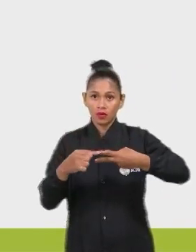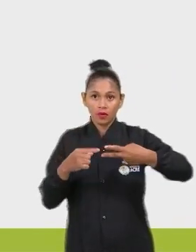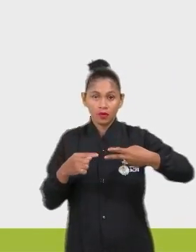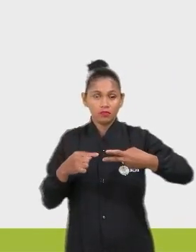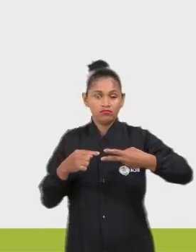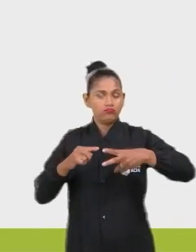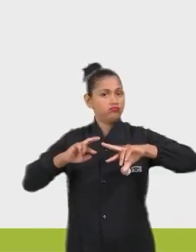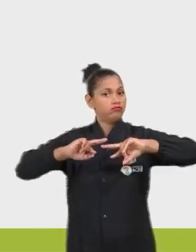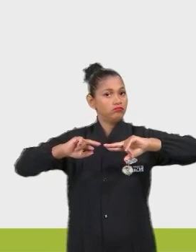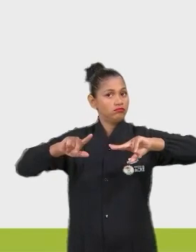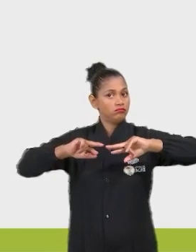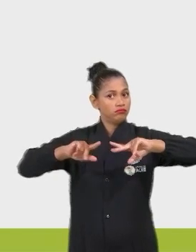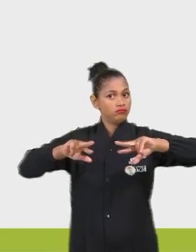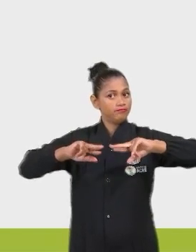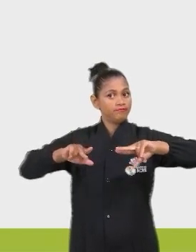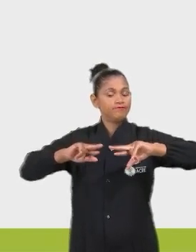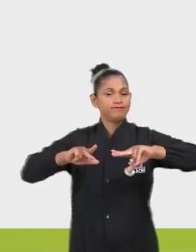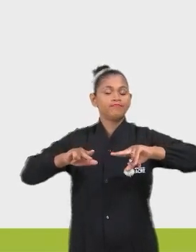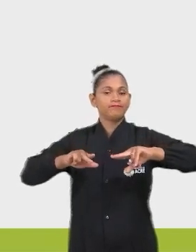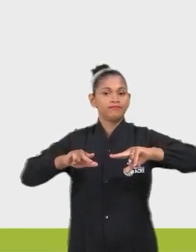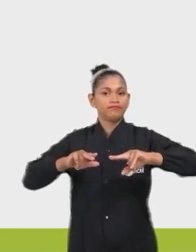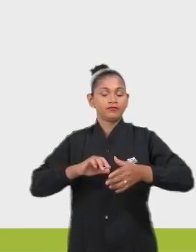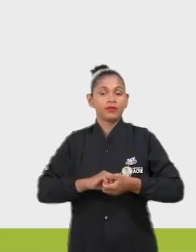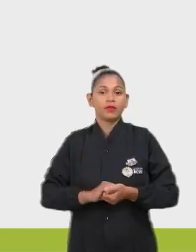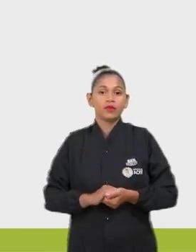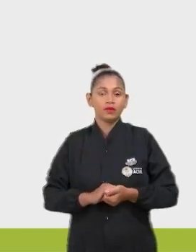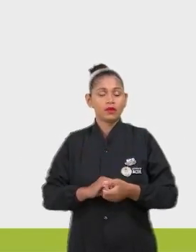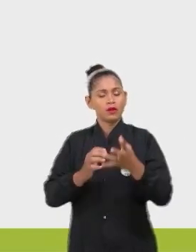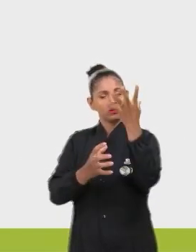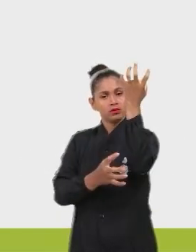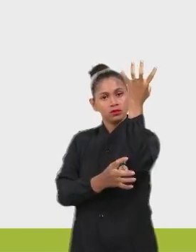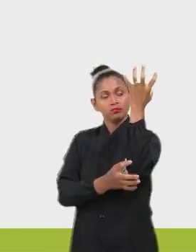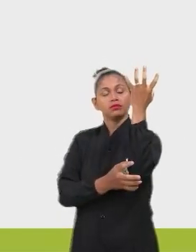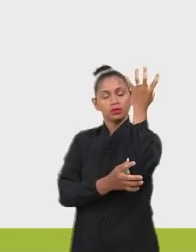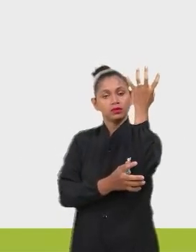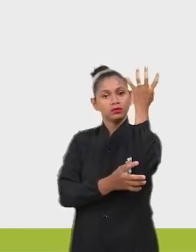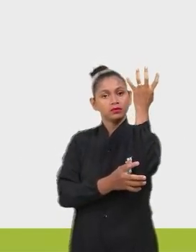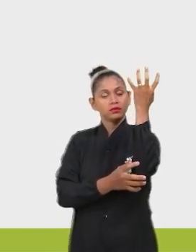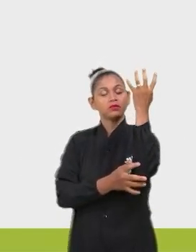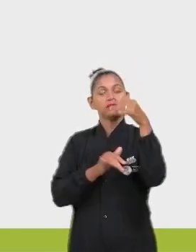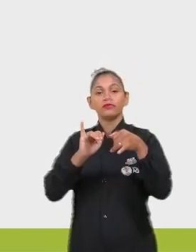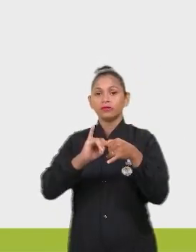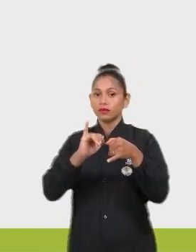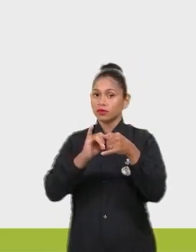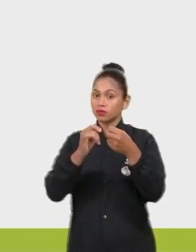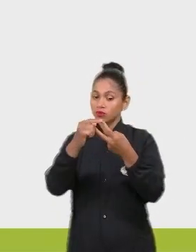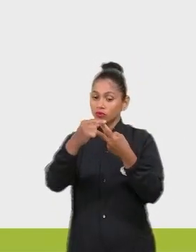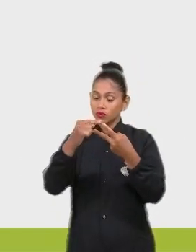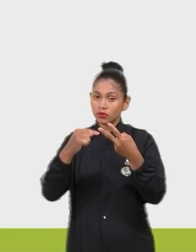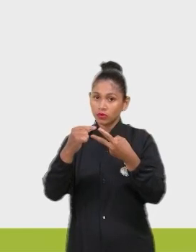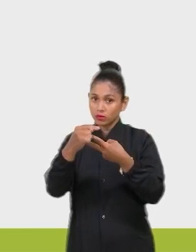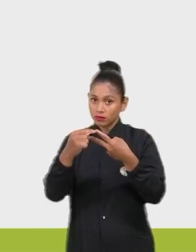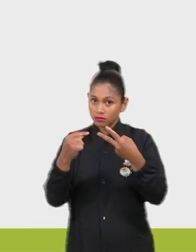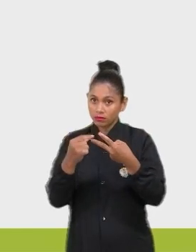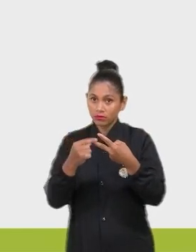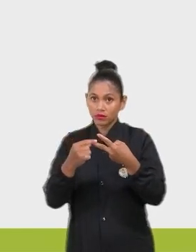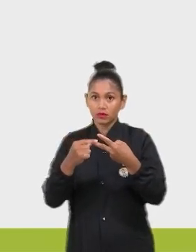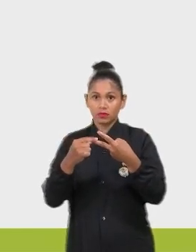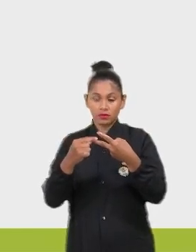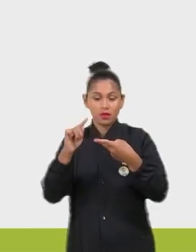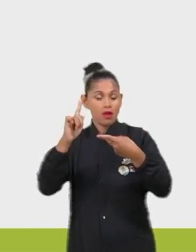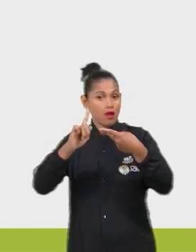distintos e as plantas fazem os dois, tá? Como é que é a fotossíntese? A planta, então,